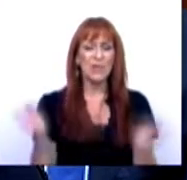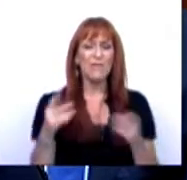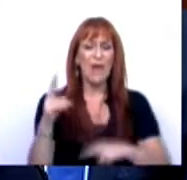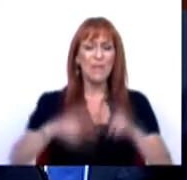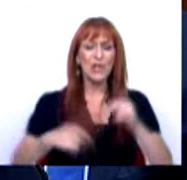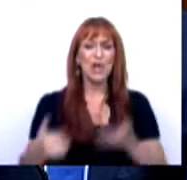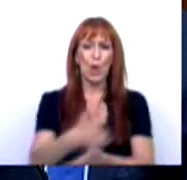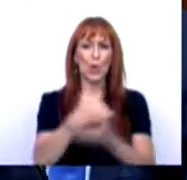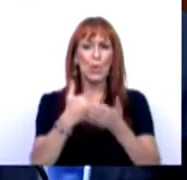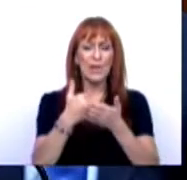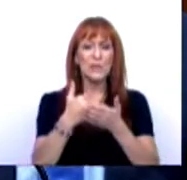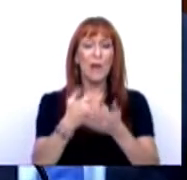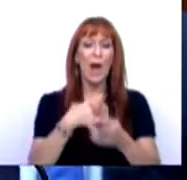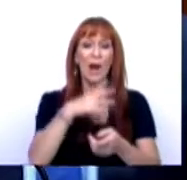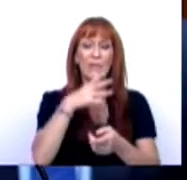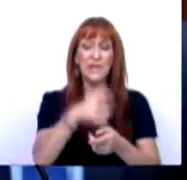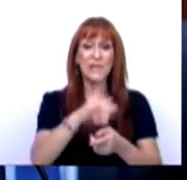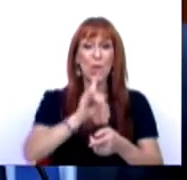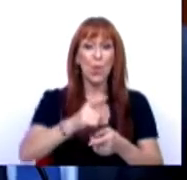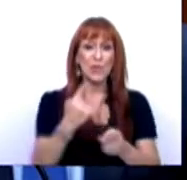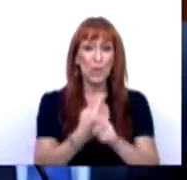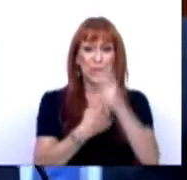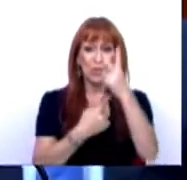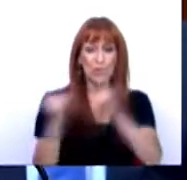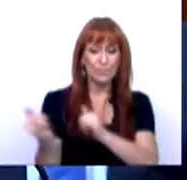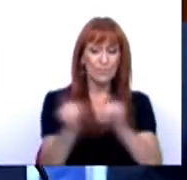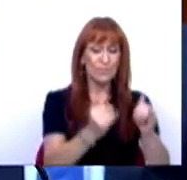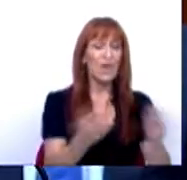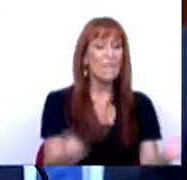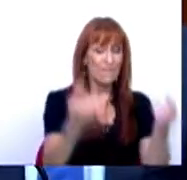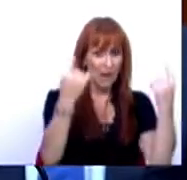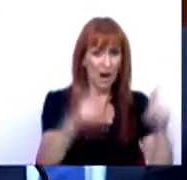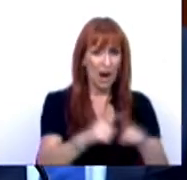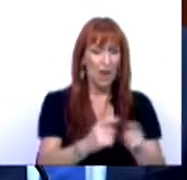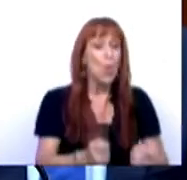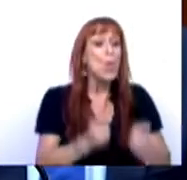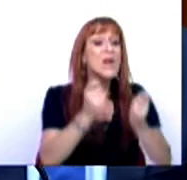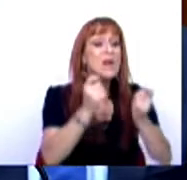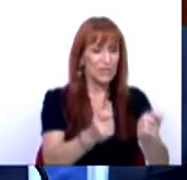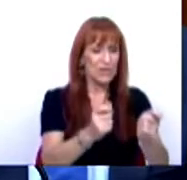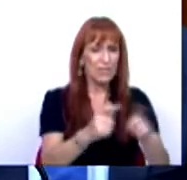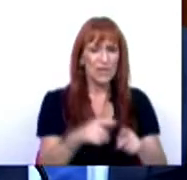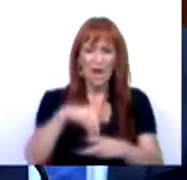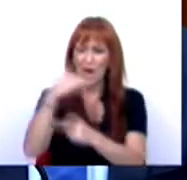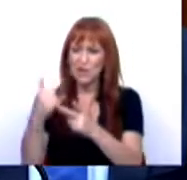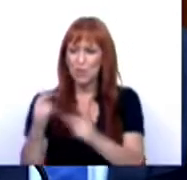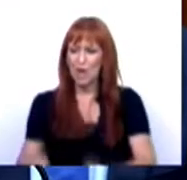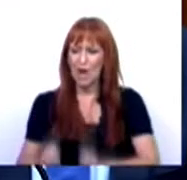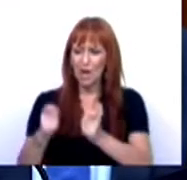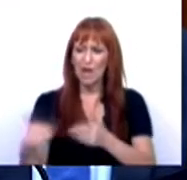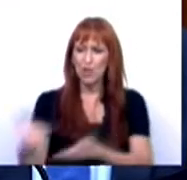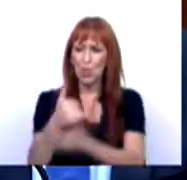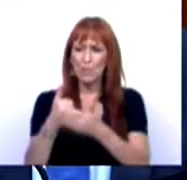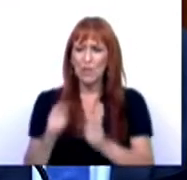fiscal à recuperação, queria-lhe dar nota de duas coisas. Por um lado, que um incentivo ao investimento. Em segundo lugar, que é um incentivo à